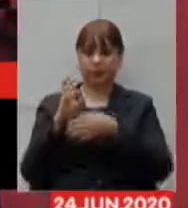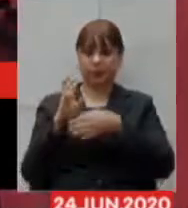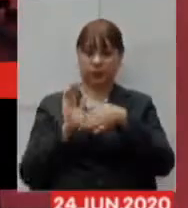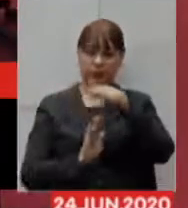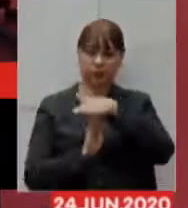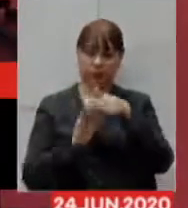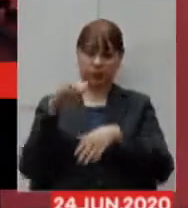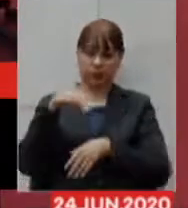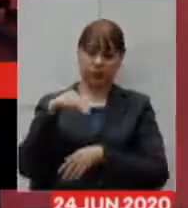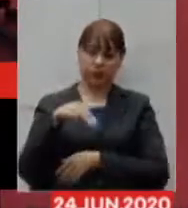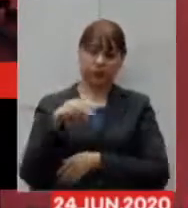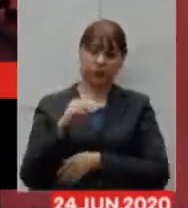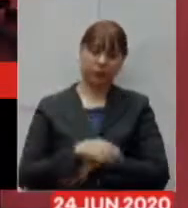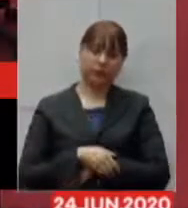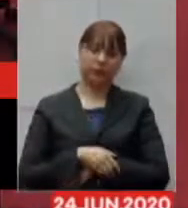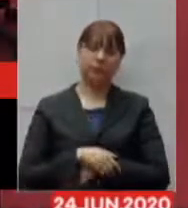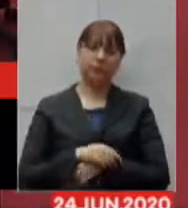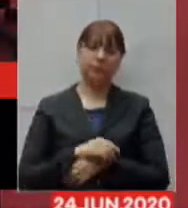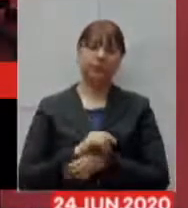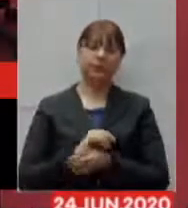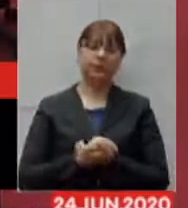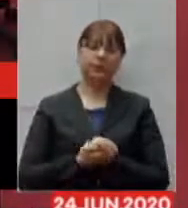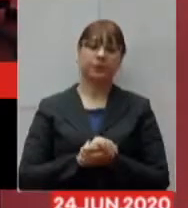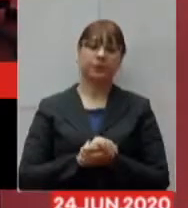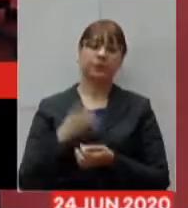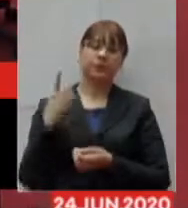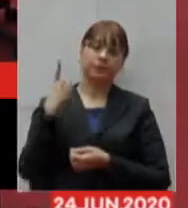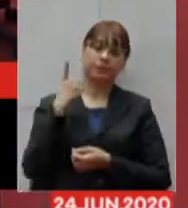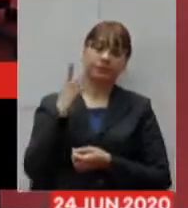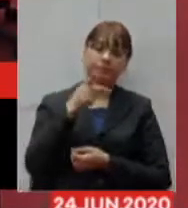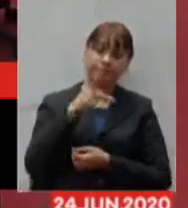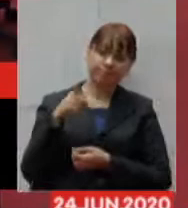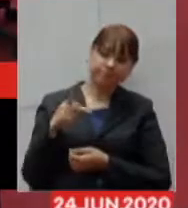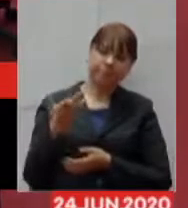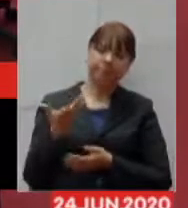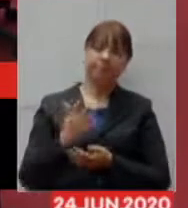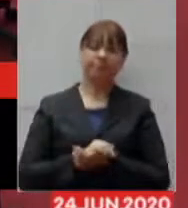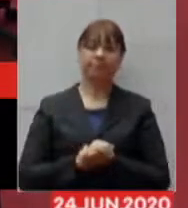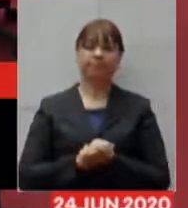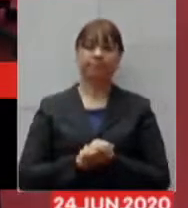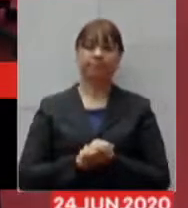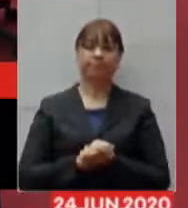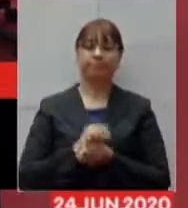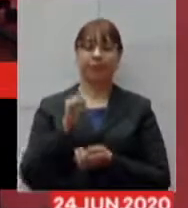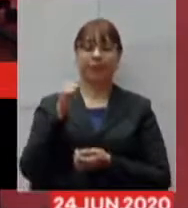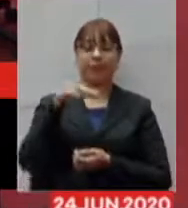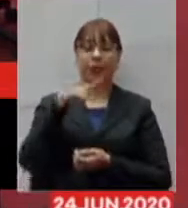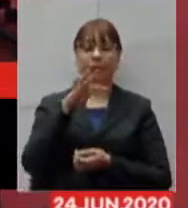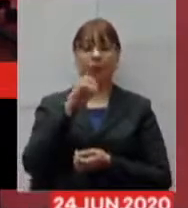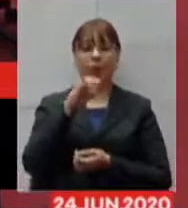Meu caro presidente Antônio Carlos Arantes,